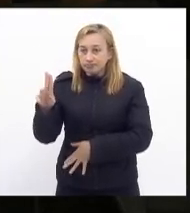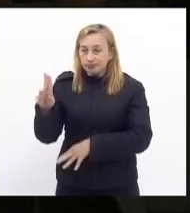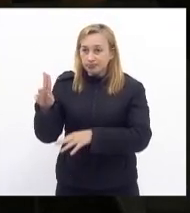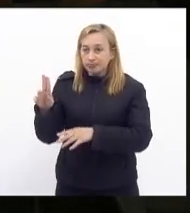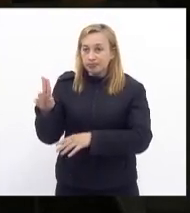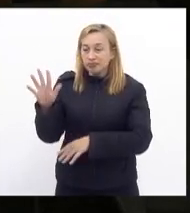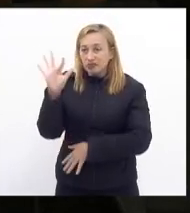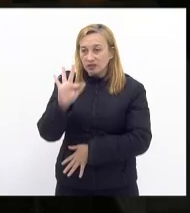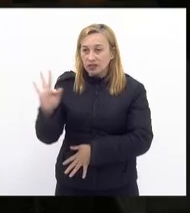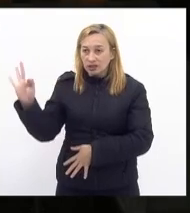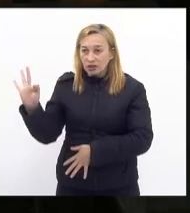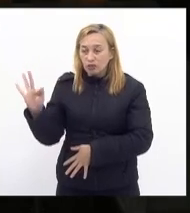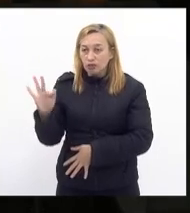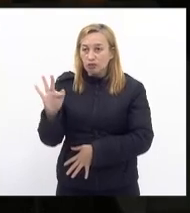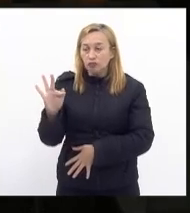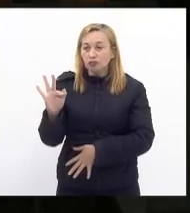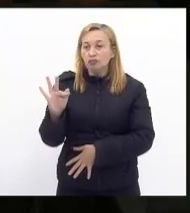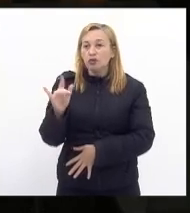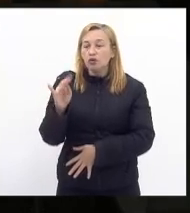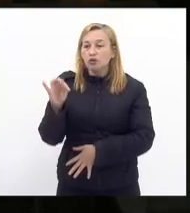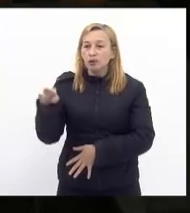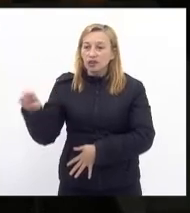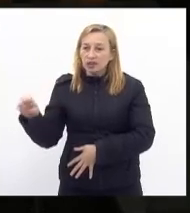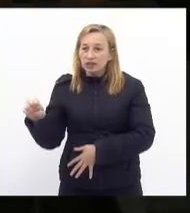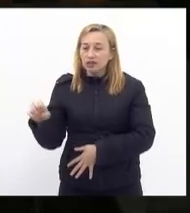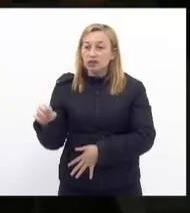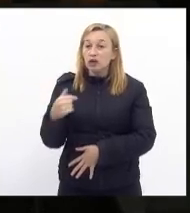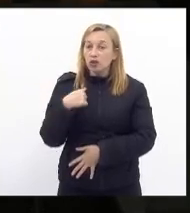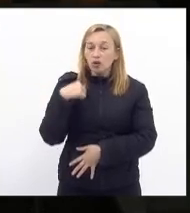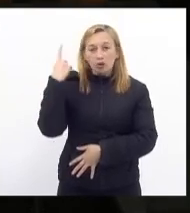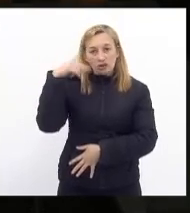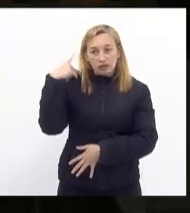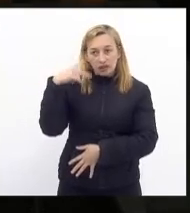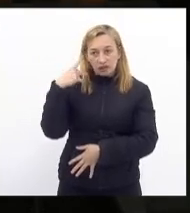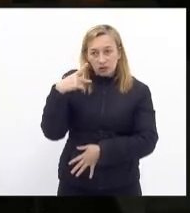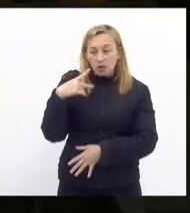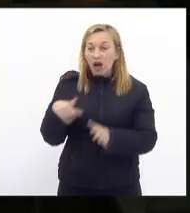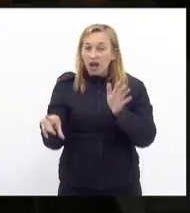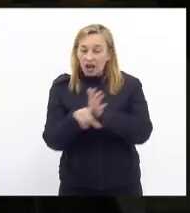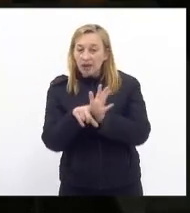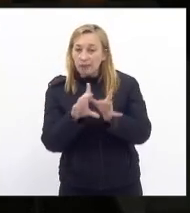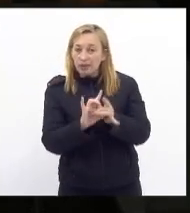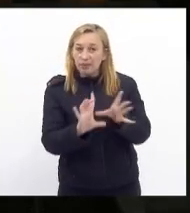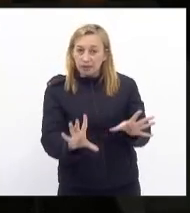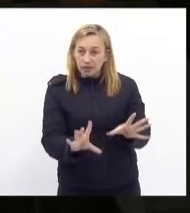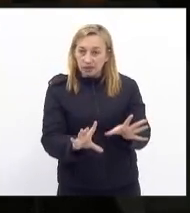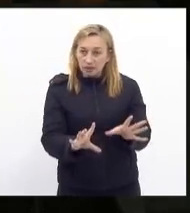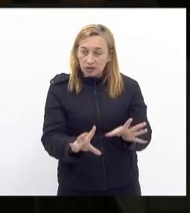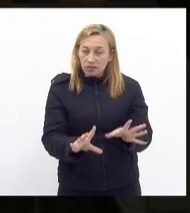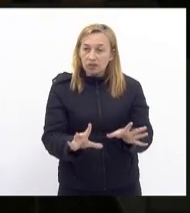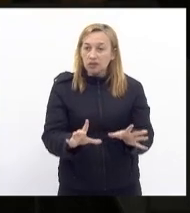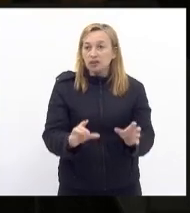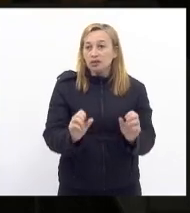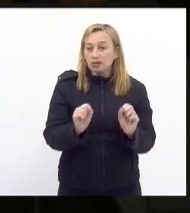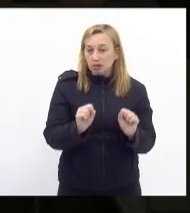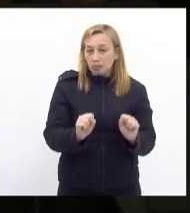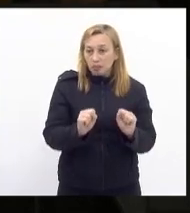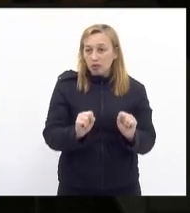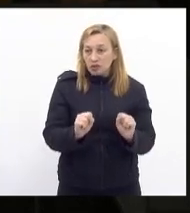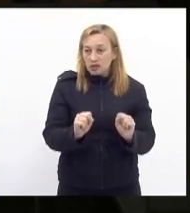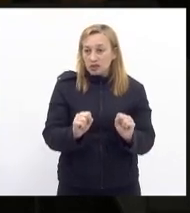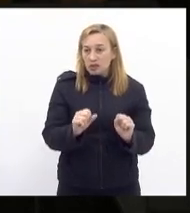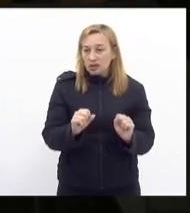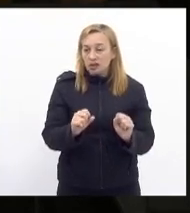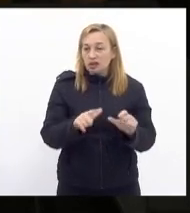diferentemente por exemplo da época do mandato de vereador em que a lei permite que haja uma acumulação das funções